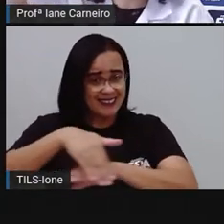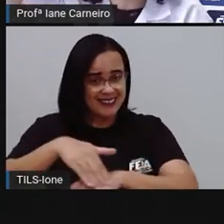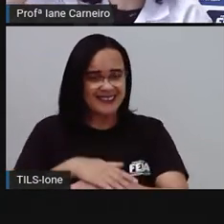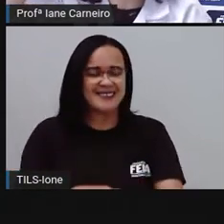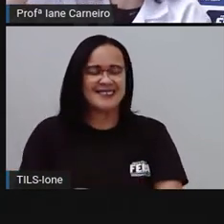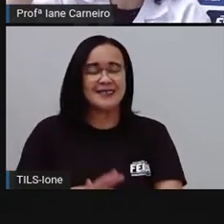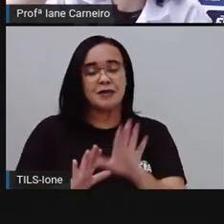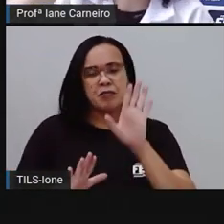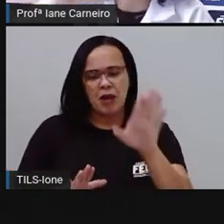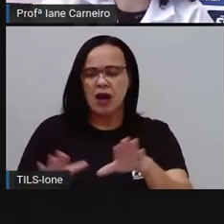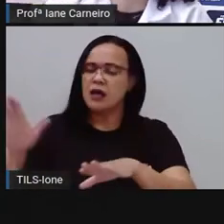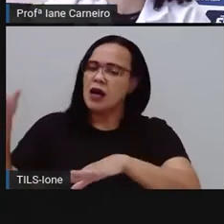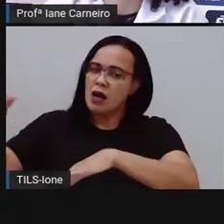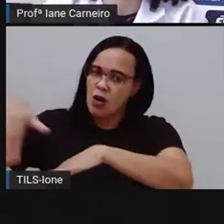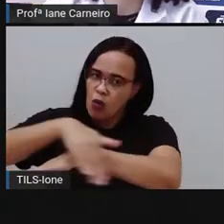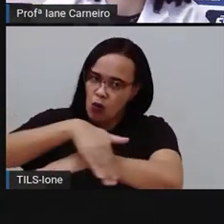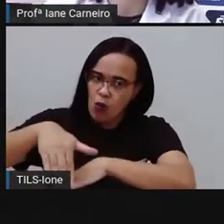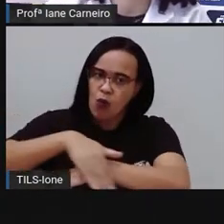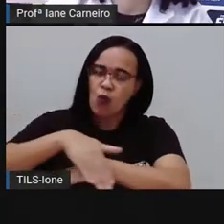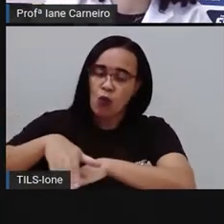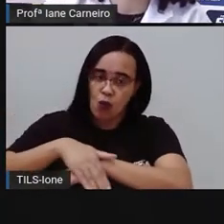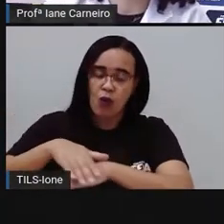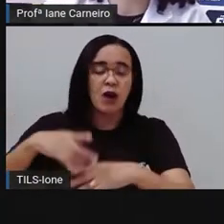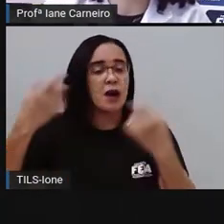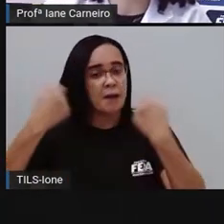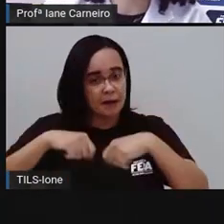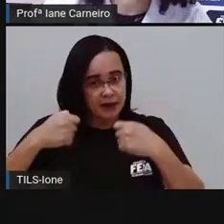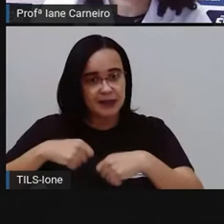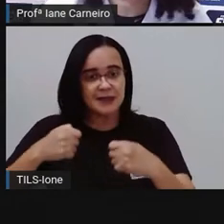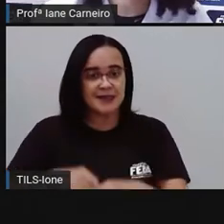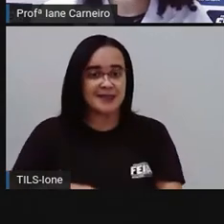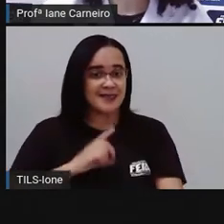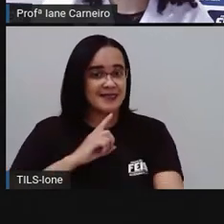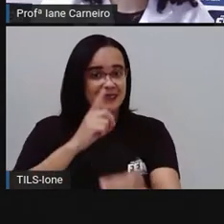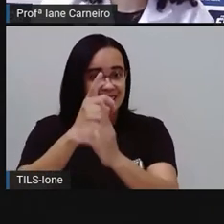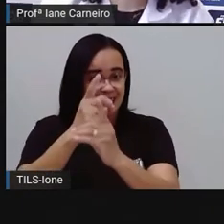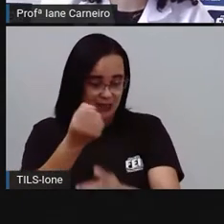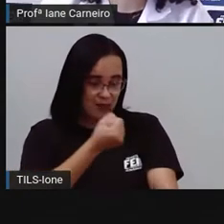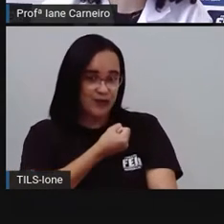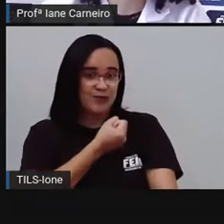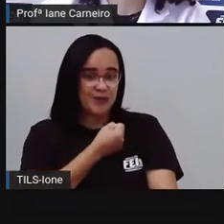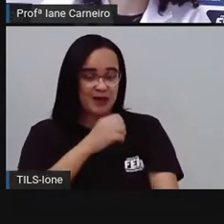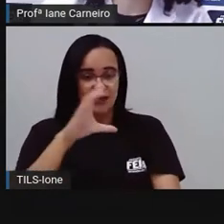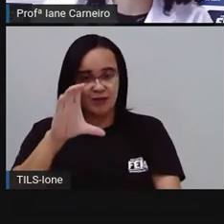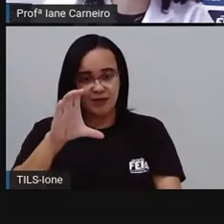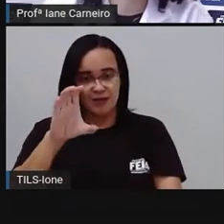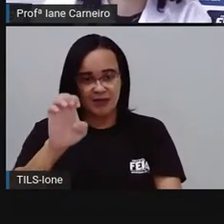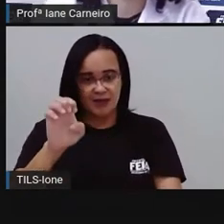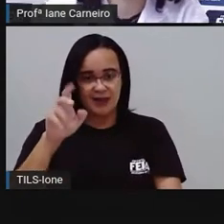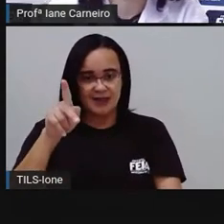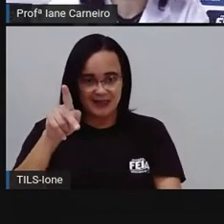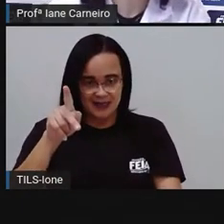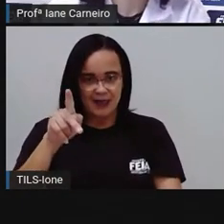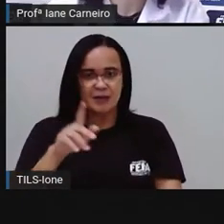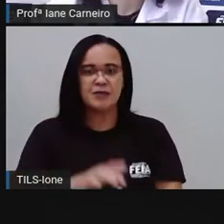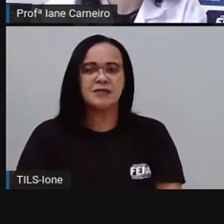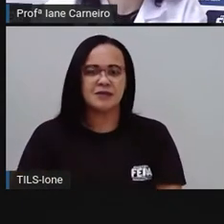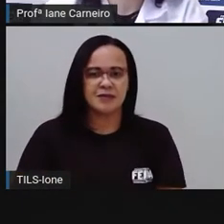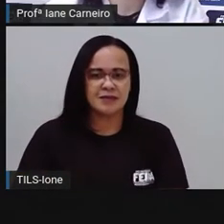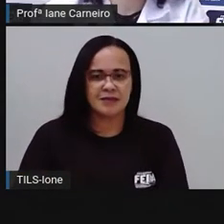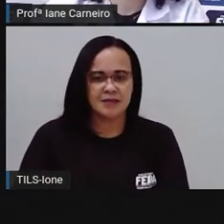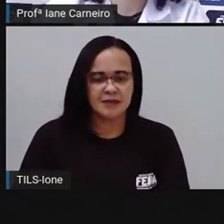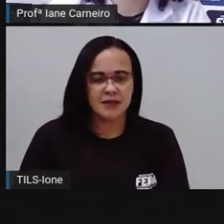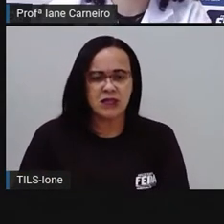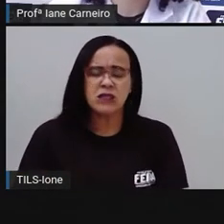achar a nossa casa, ele precisa desse código, que é o CEP. Tá certo? Para que serve isso, Proiane? Qual é a